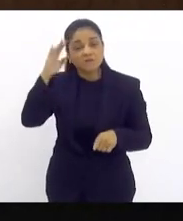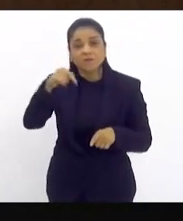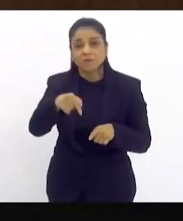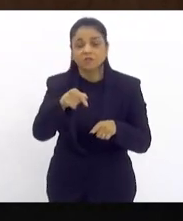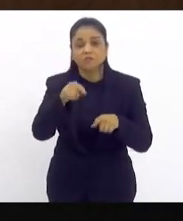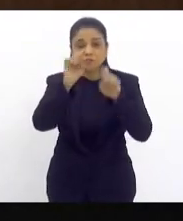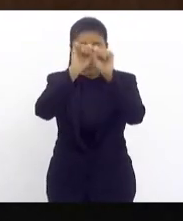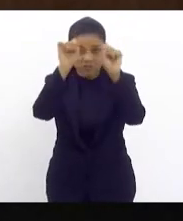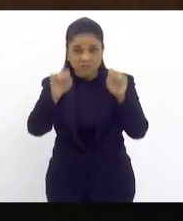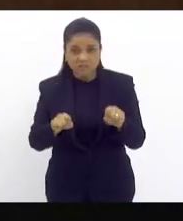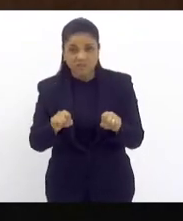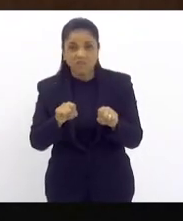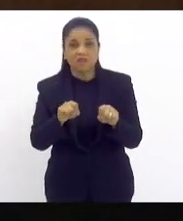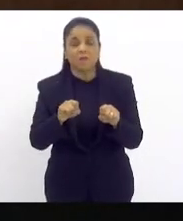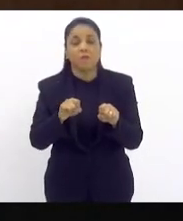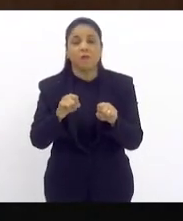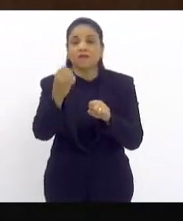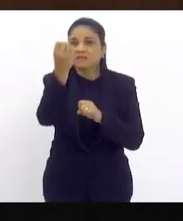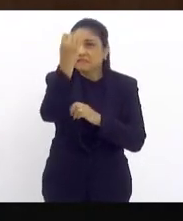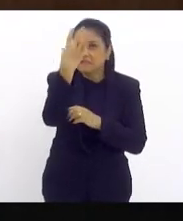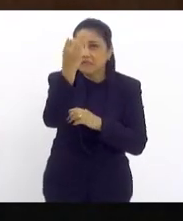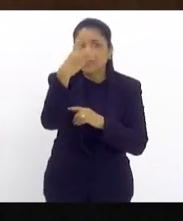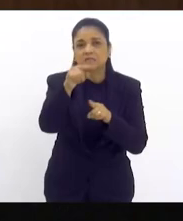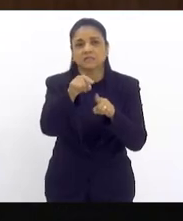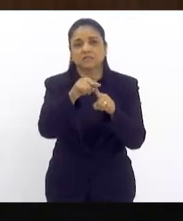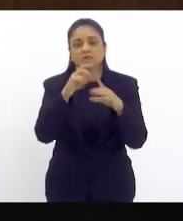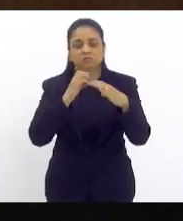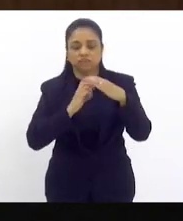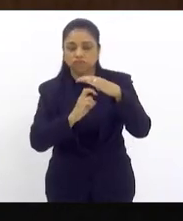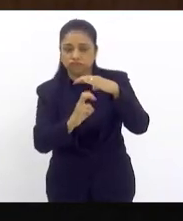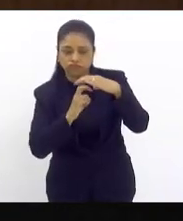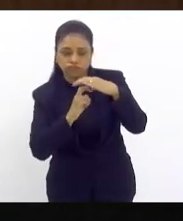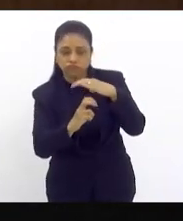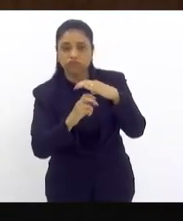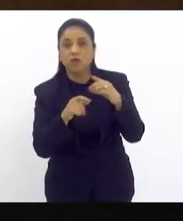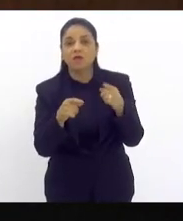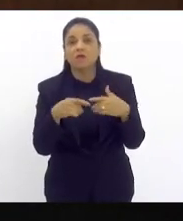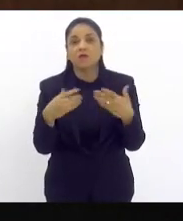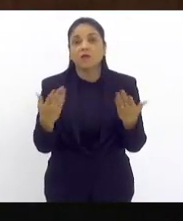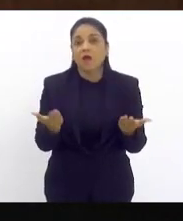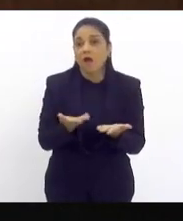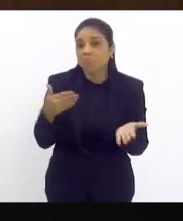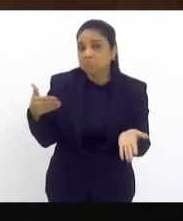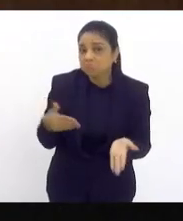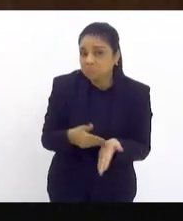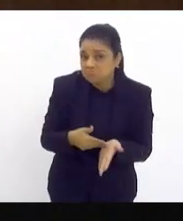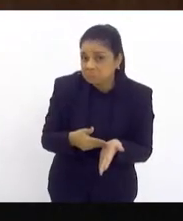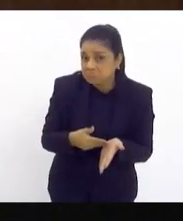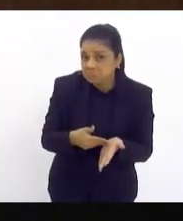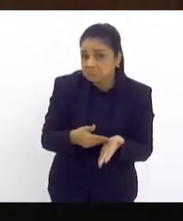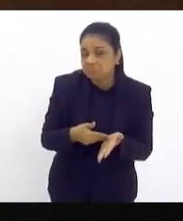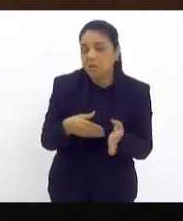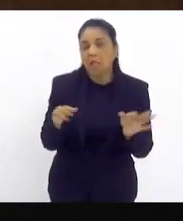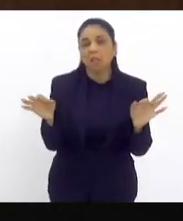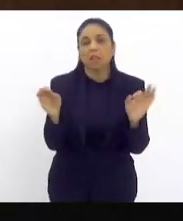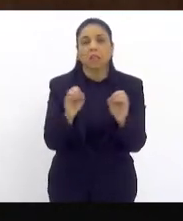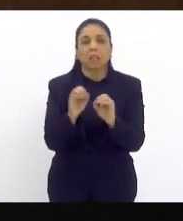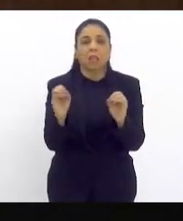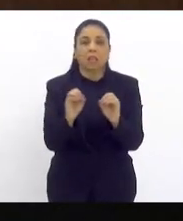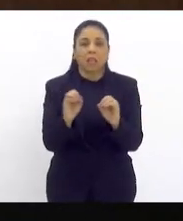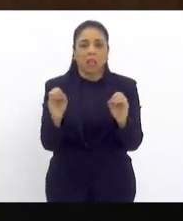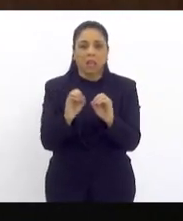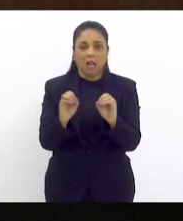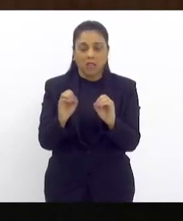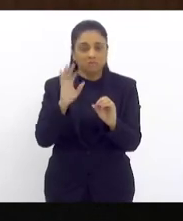operacional e sinalização da questão da supervia. E até hoje, essa situação não foi resolvida. Nós